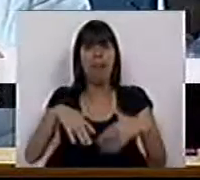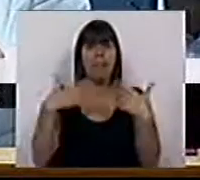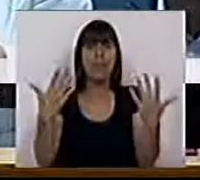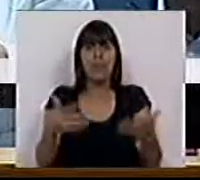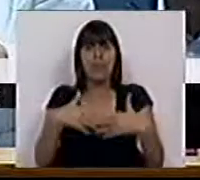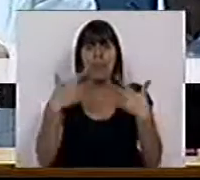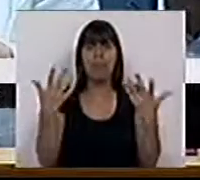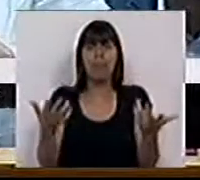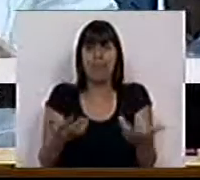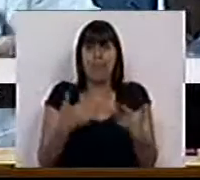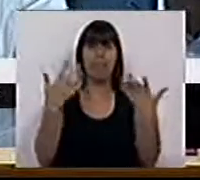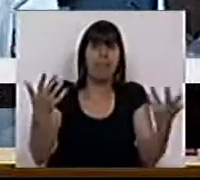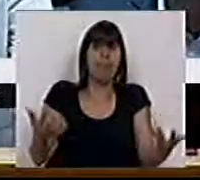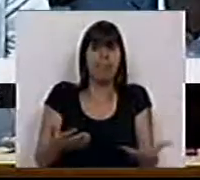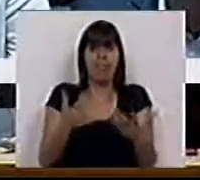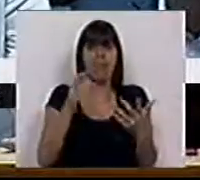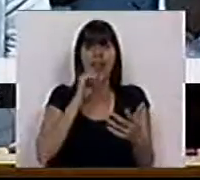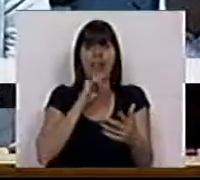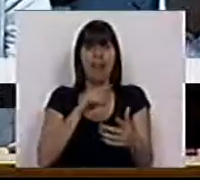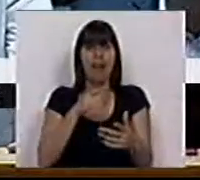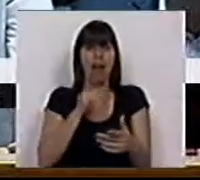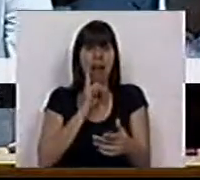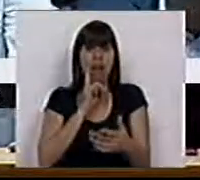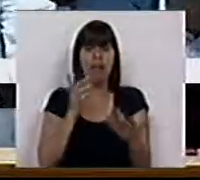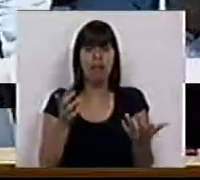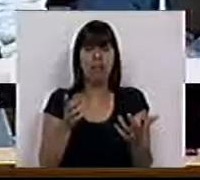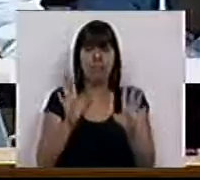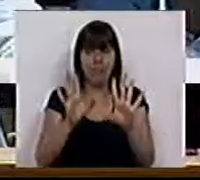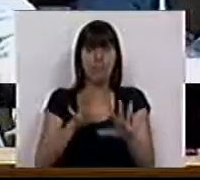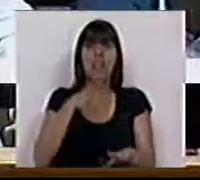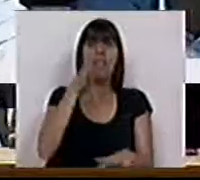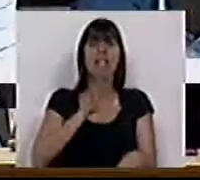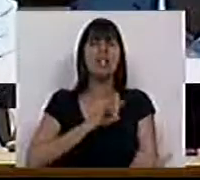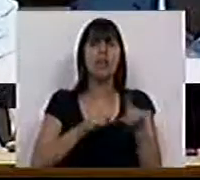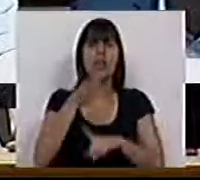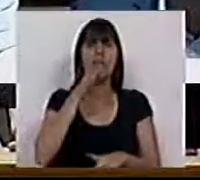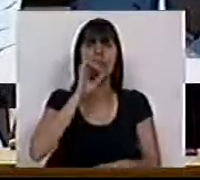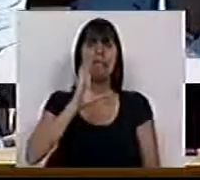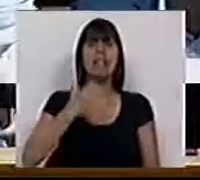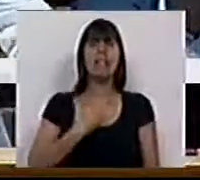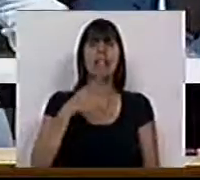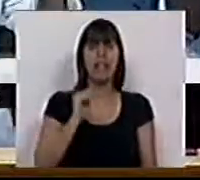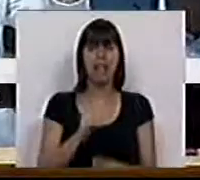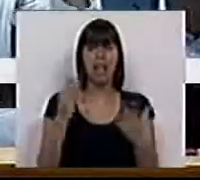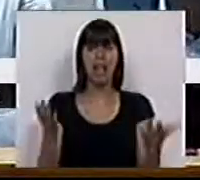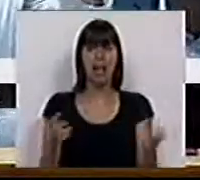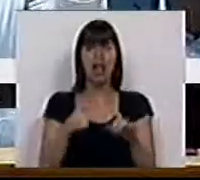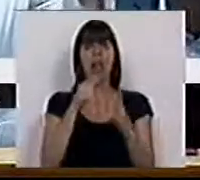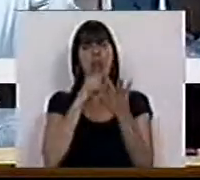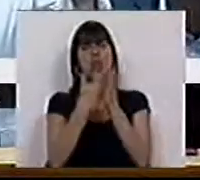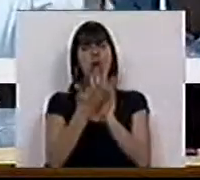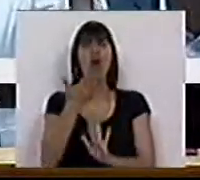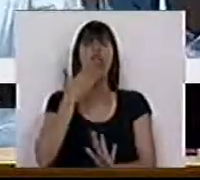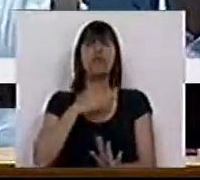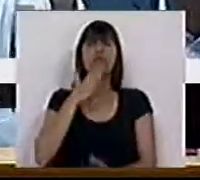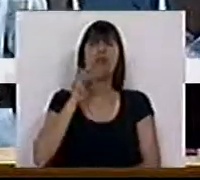dá para gracejar. Diz a Sra. Deputada do CDS, bem mas estas medidas são